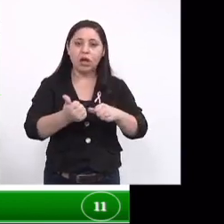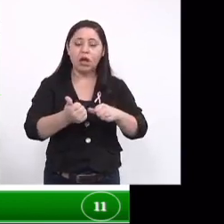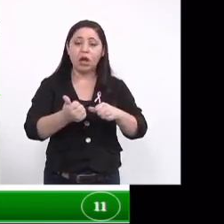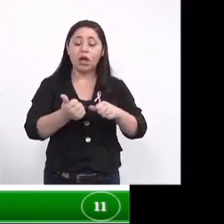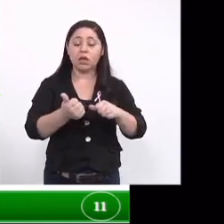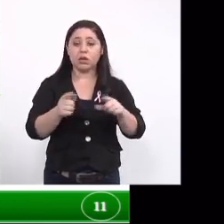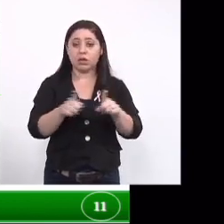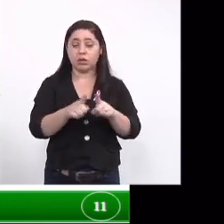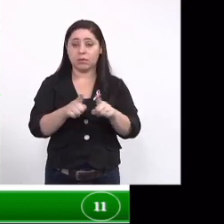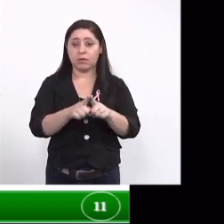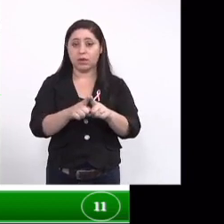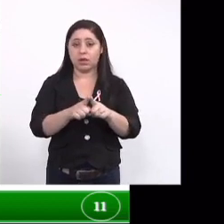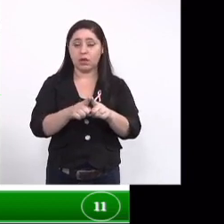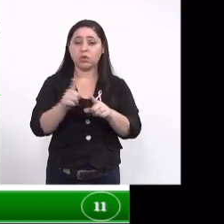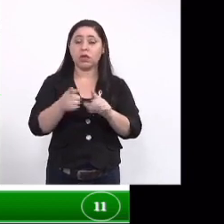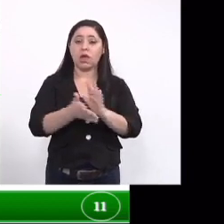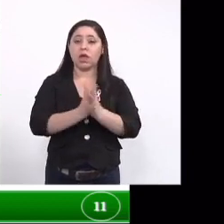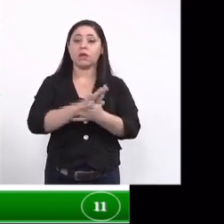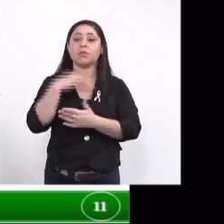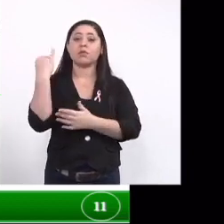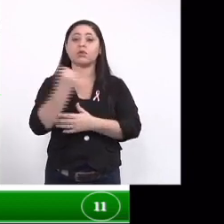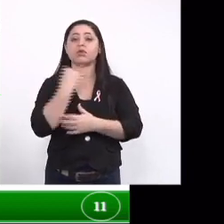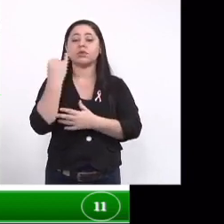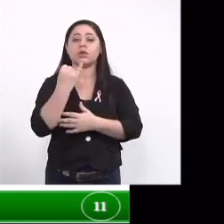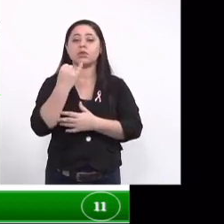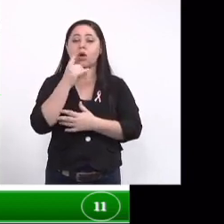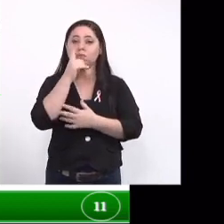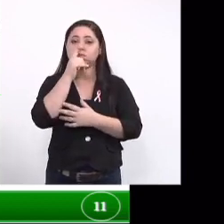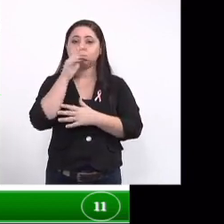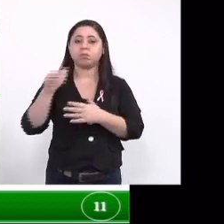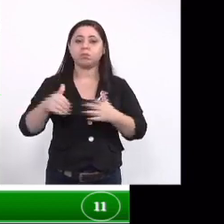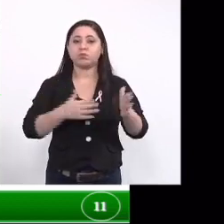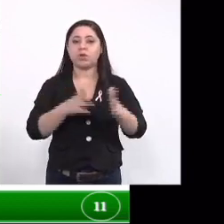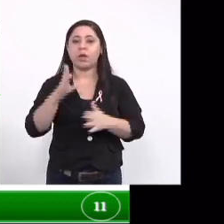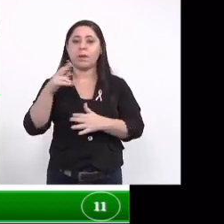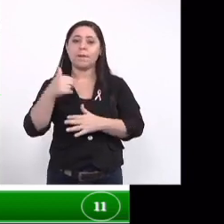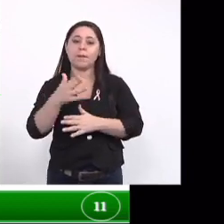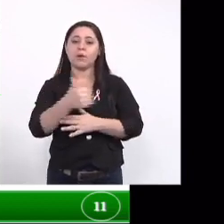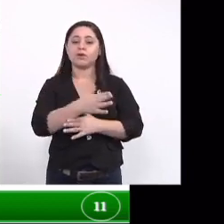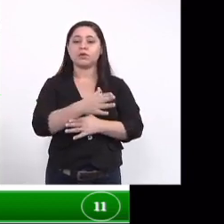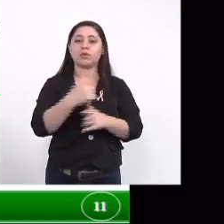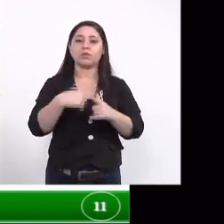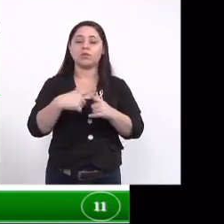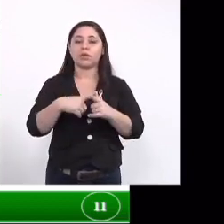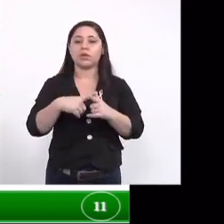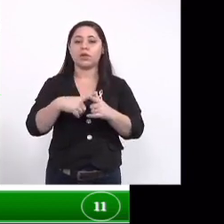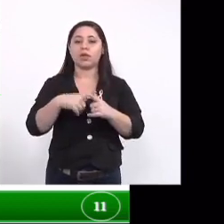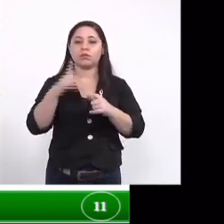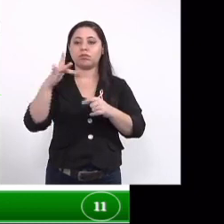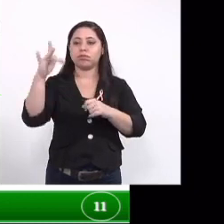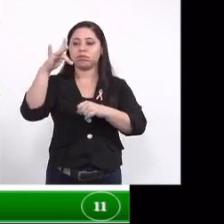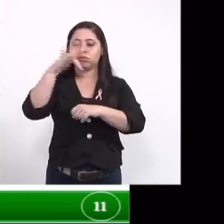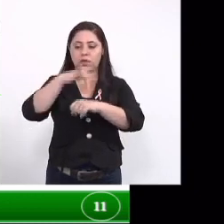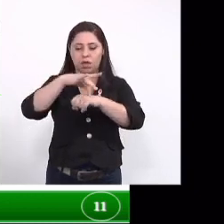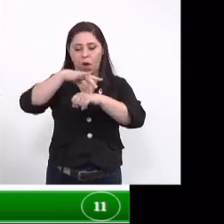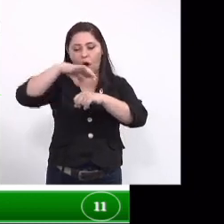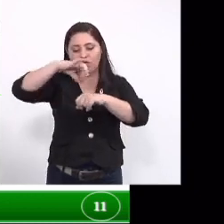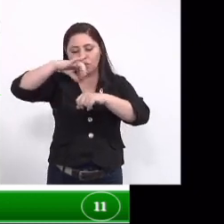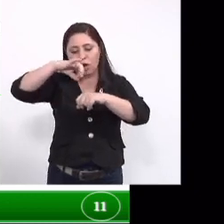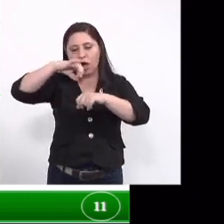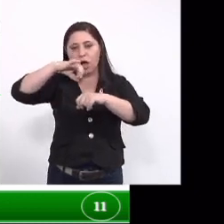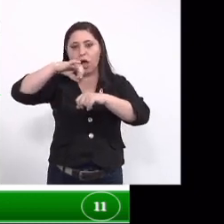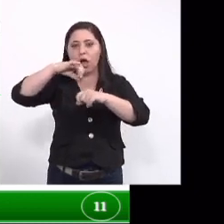alvos e no nosso caso o que nos importa mais são os organismos aquáticos uma vez que o mosquito se desenvolve grande parte no meio aquático